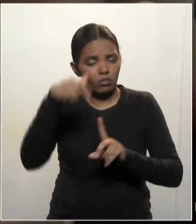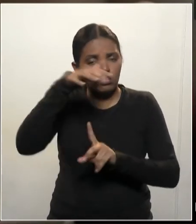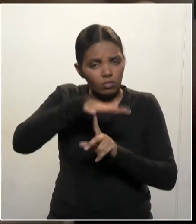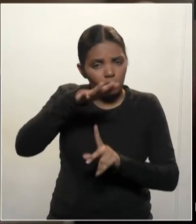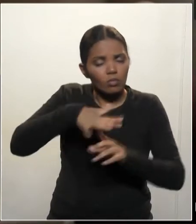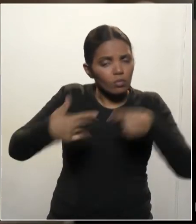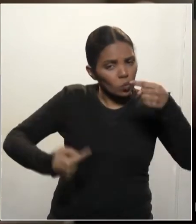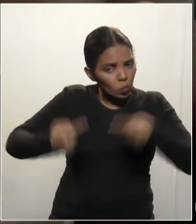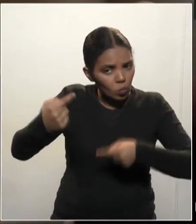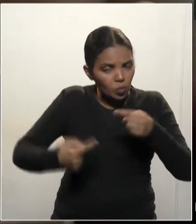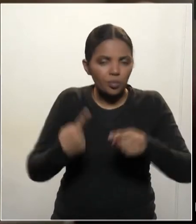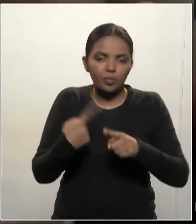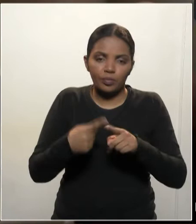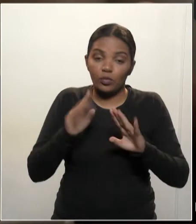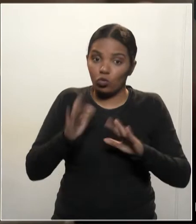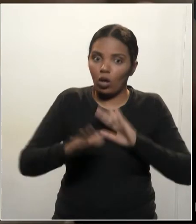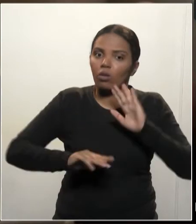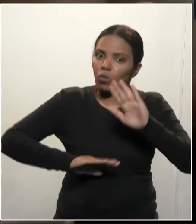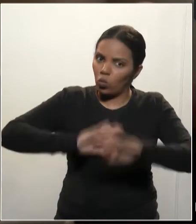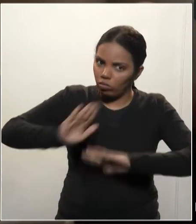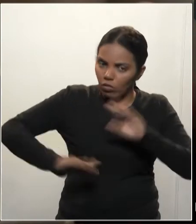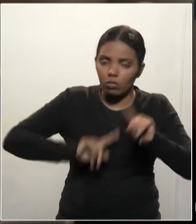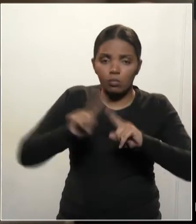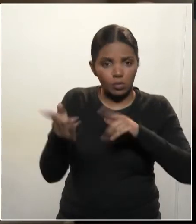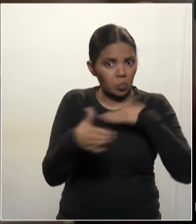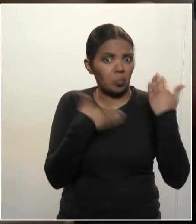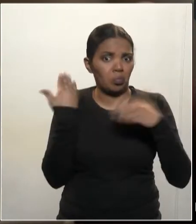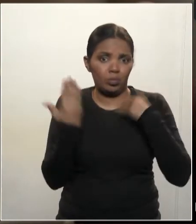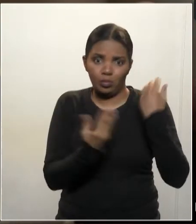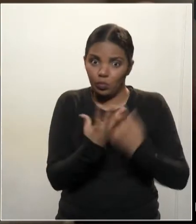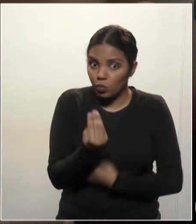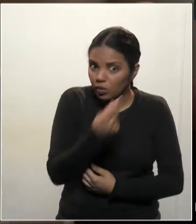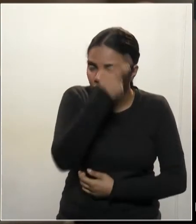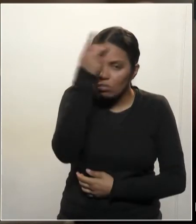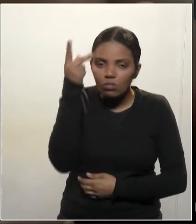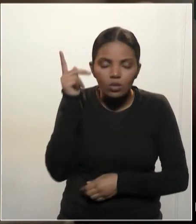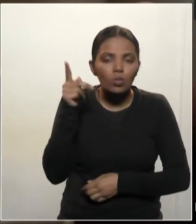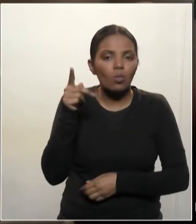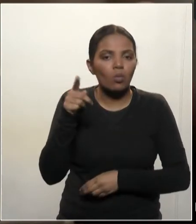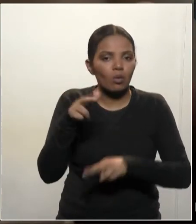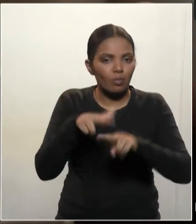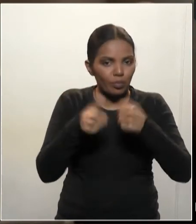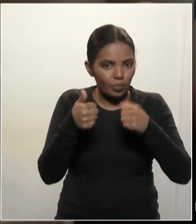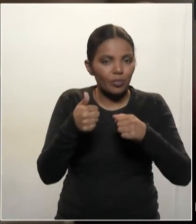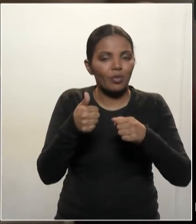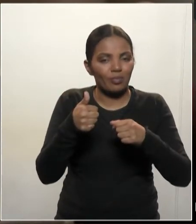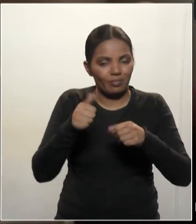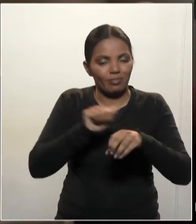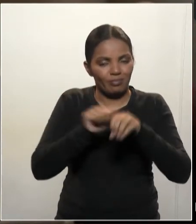de todas as cautelas, já perdemos aqui muitas vidas em consequência do Covid-19.